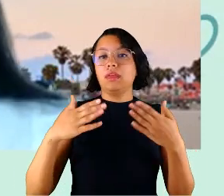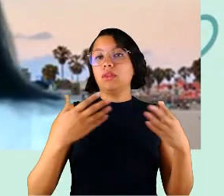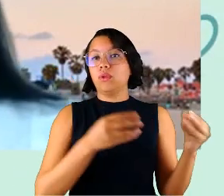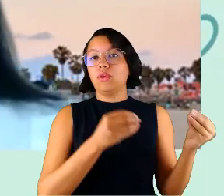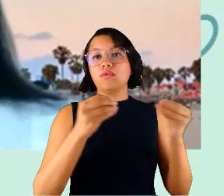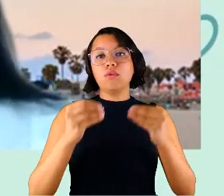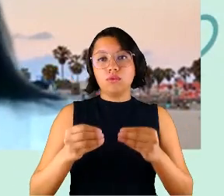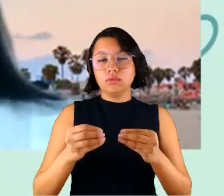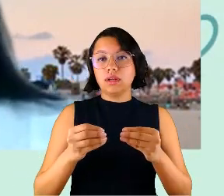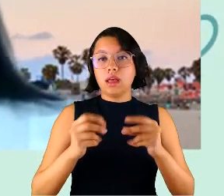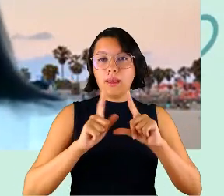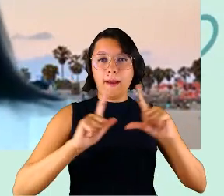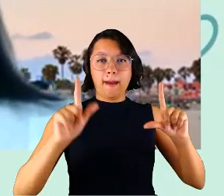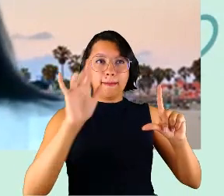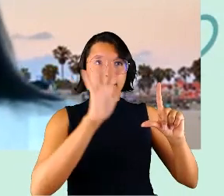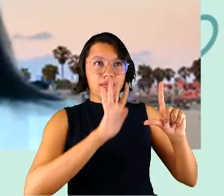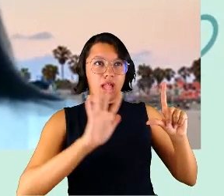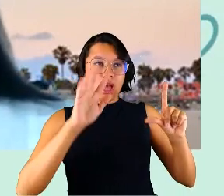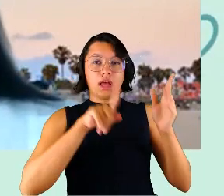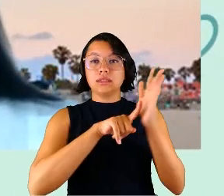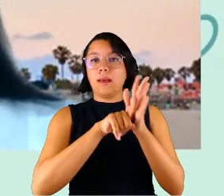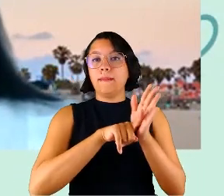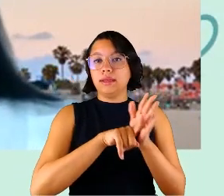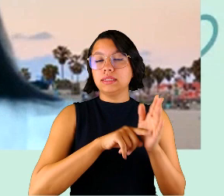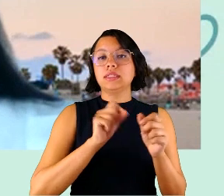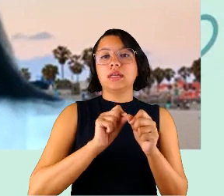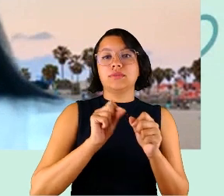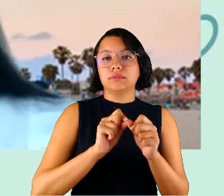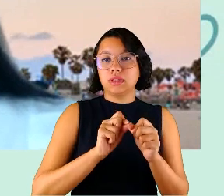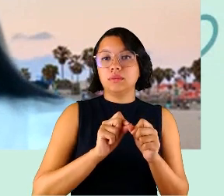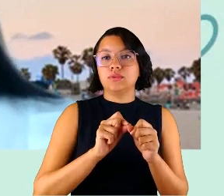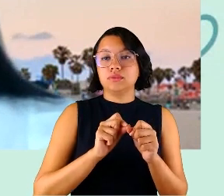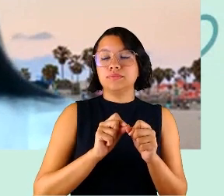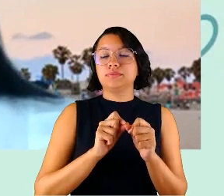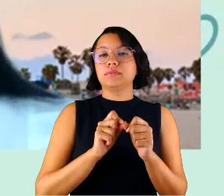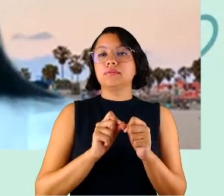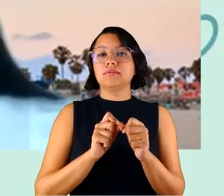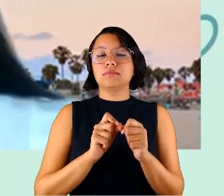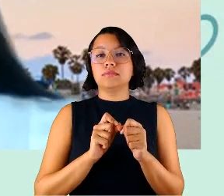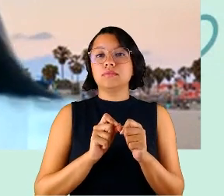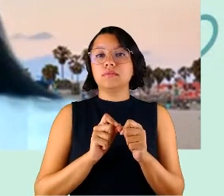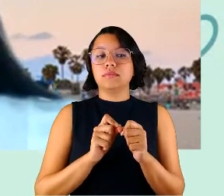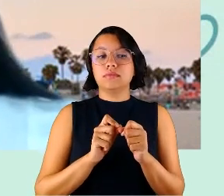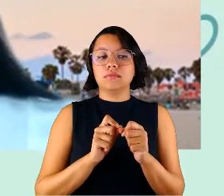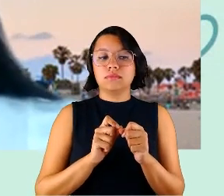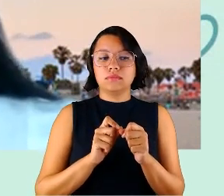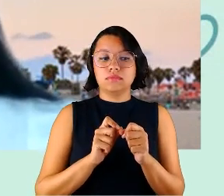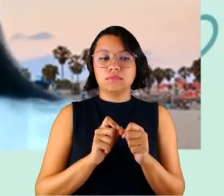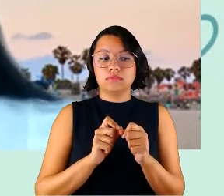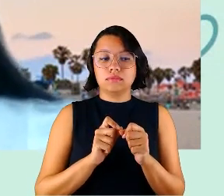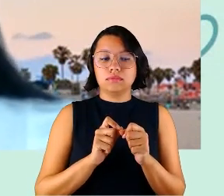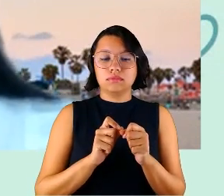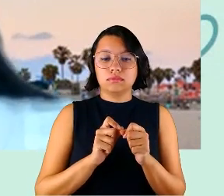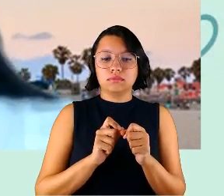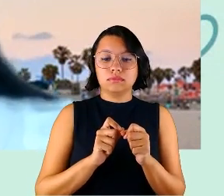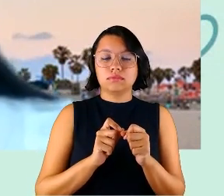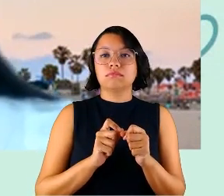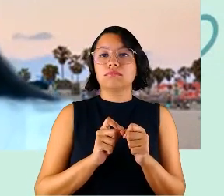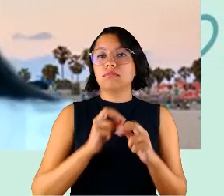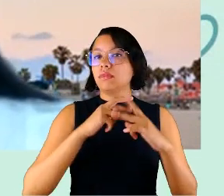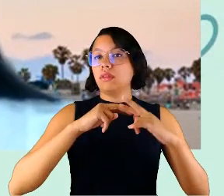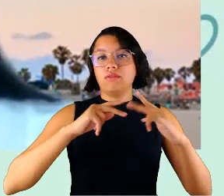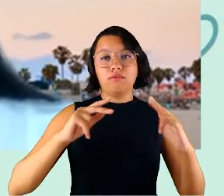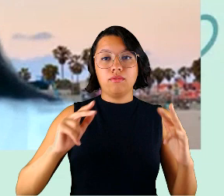trazer um panorama das pesquisas que fizemos em vários